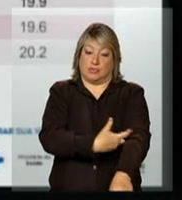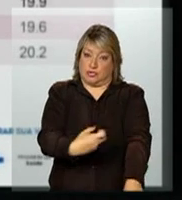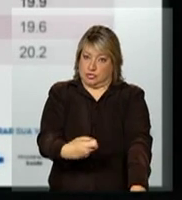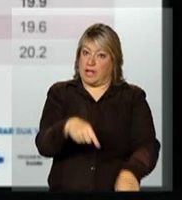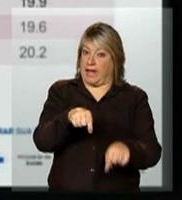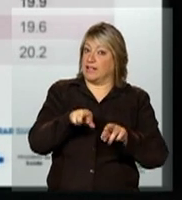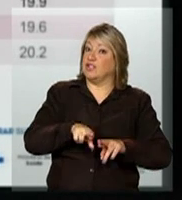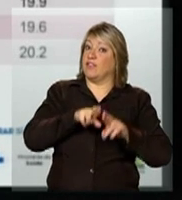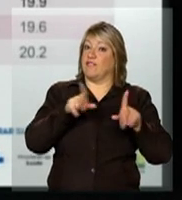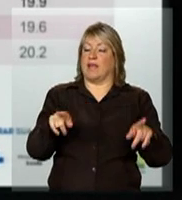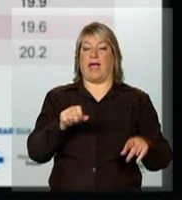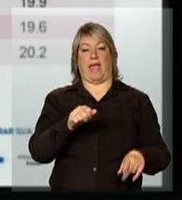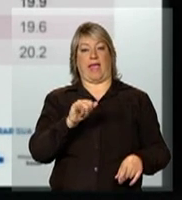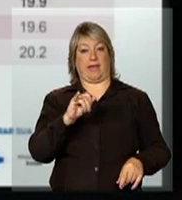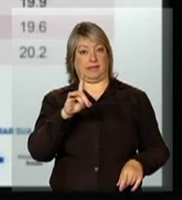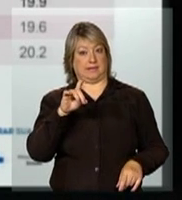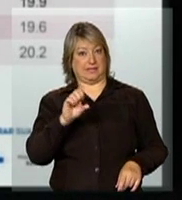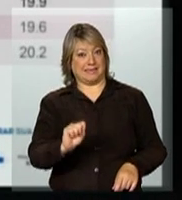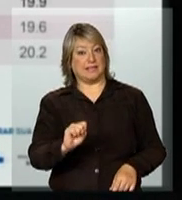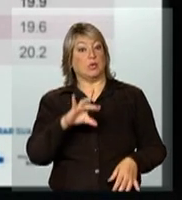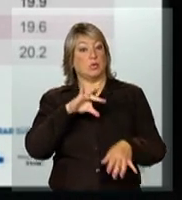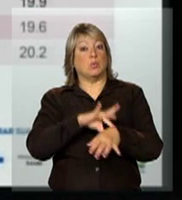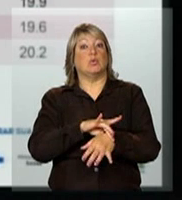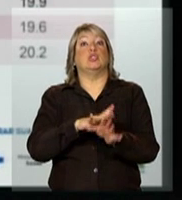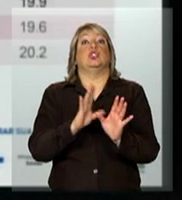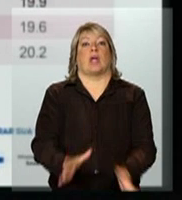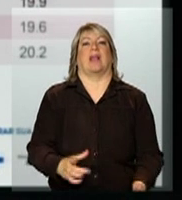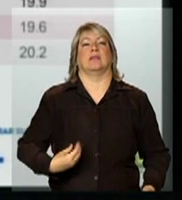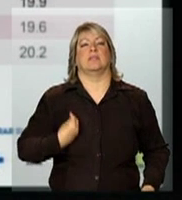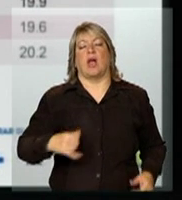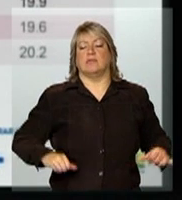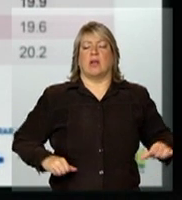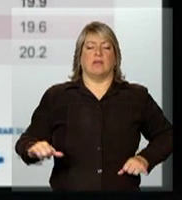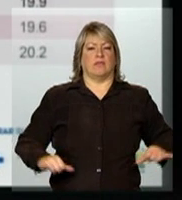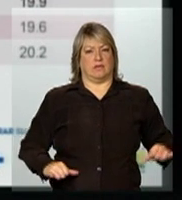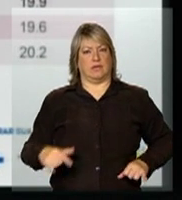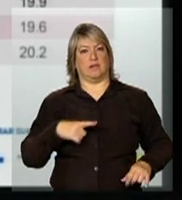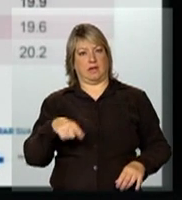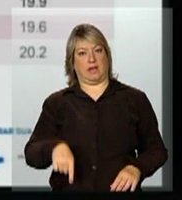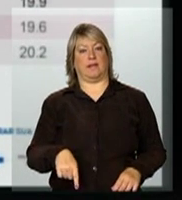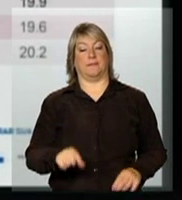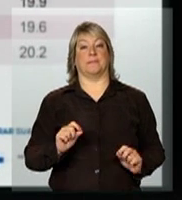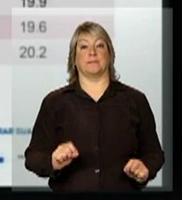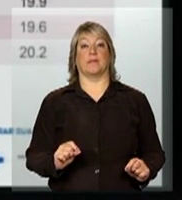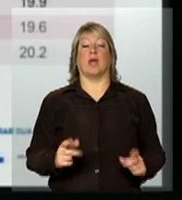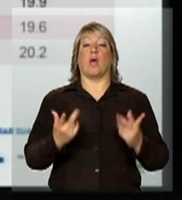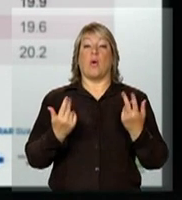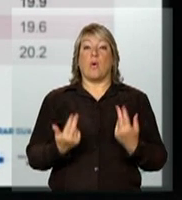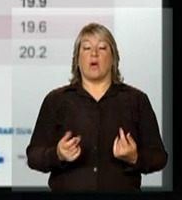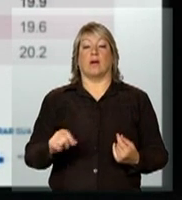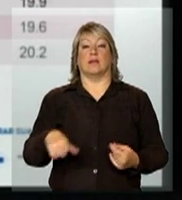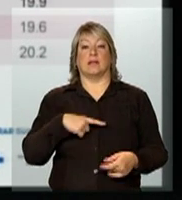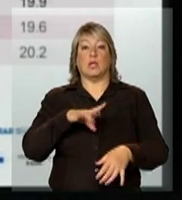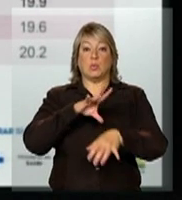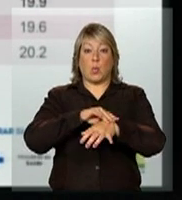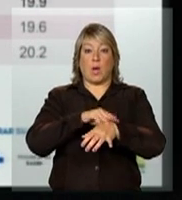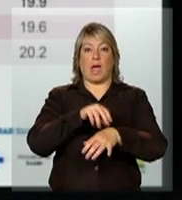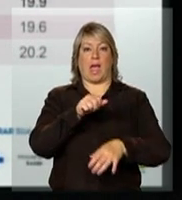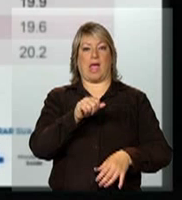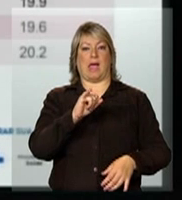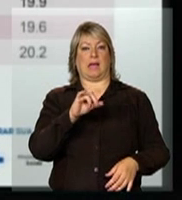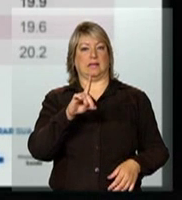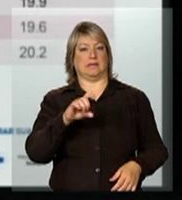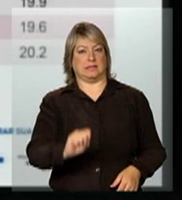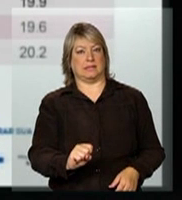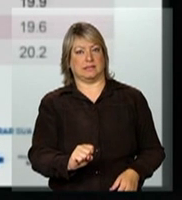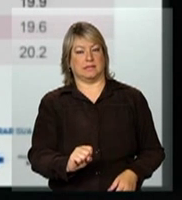um número de casos que têm se mantido no mesmo patamar nos últimos anos, do que é esperado para uma doença como a AIDS. A AIDS não dá